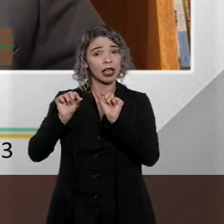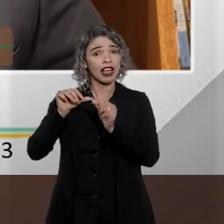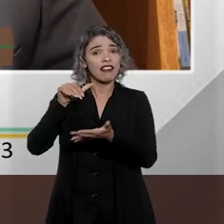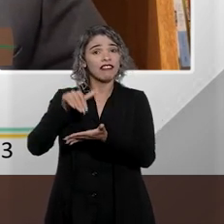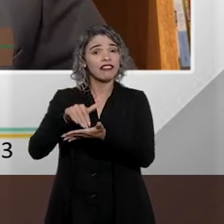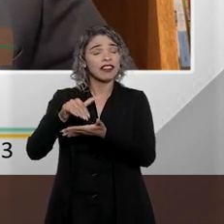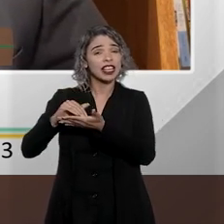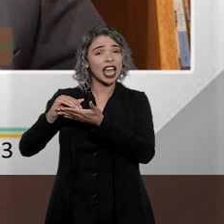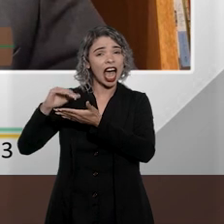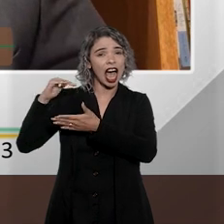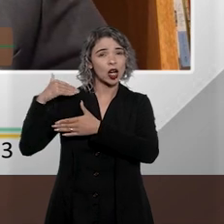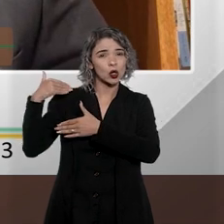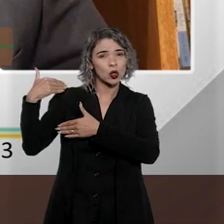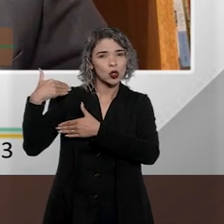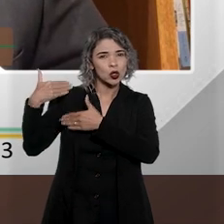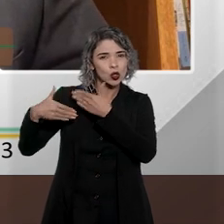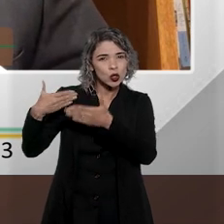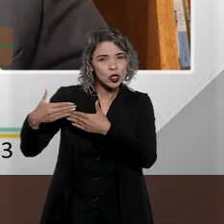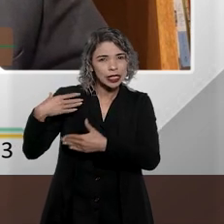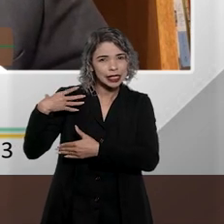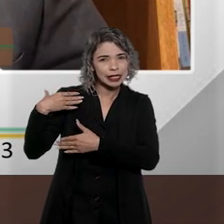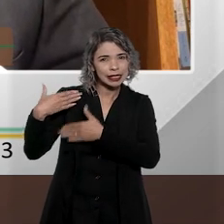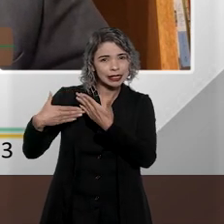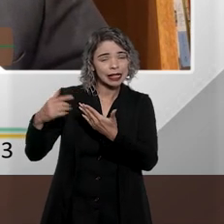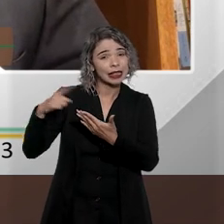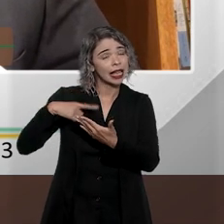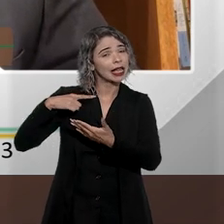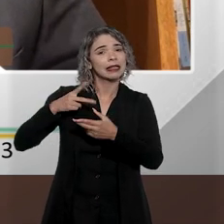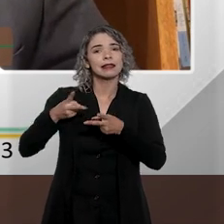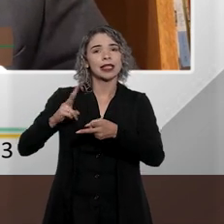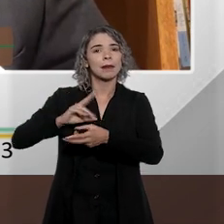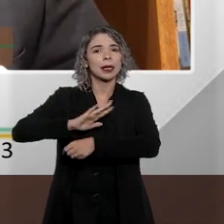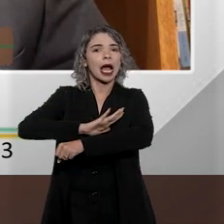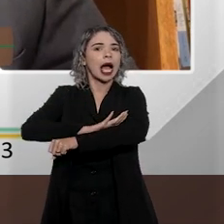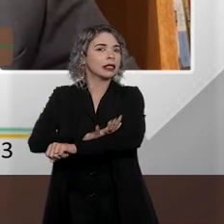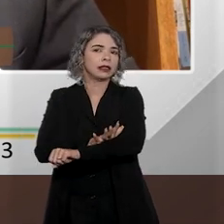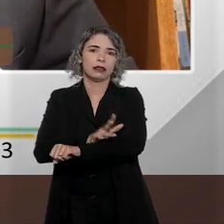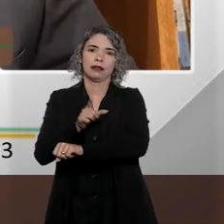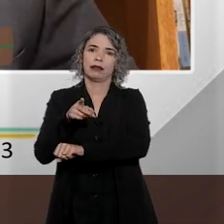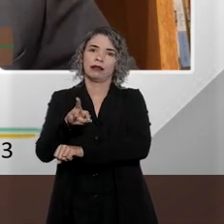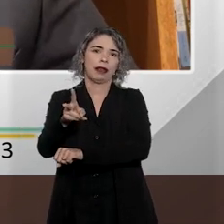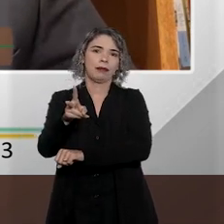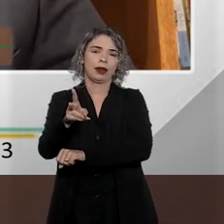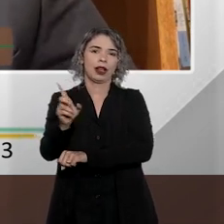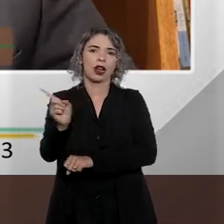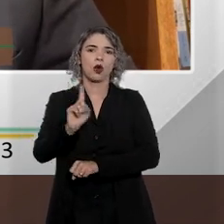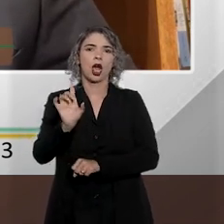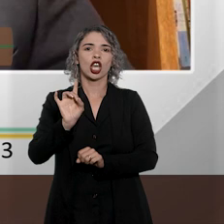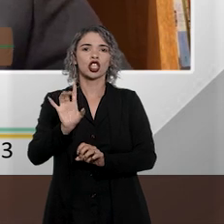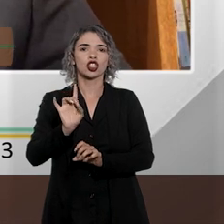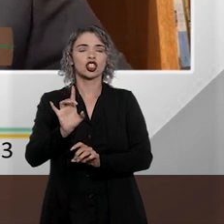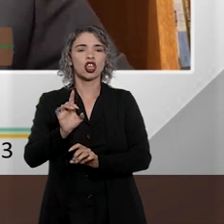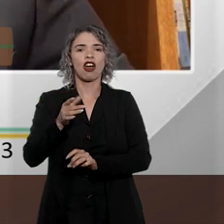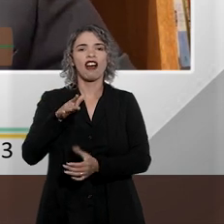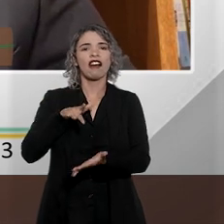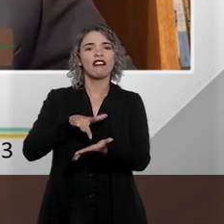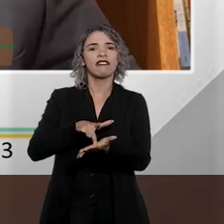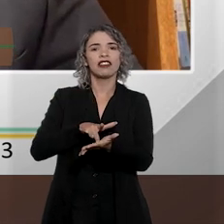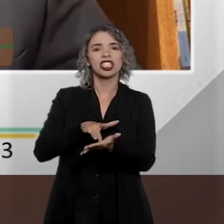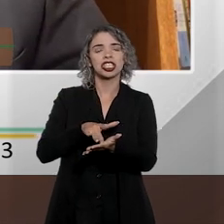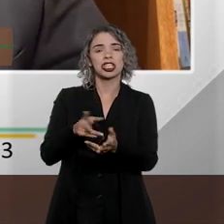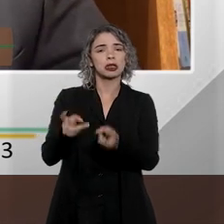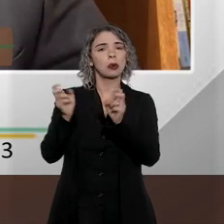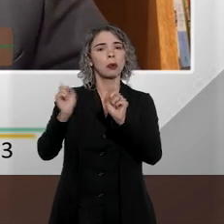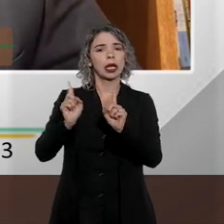final do século XIX, começo do século XX, era uma legislação racista. Não era uma legislação que simplesmente fechava os olhos ao racismo.